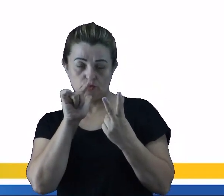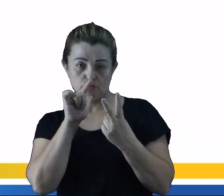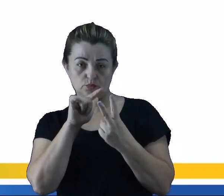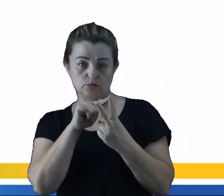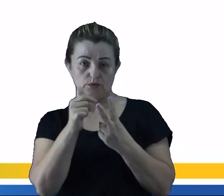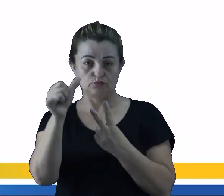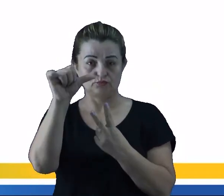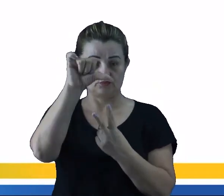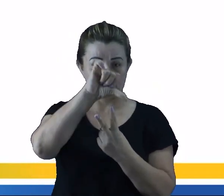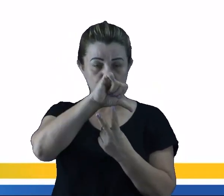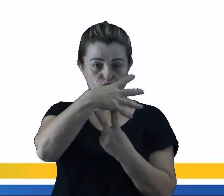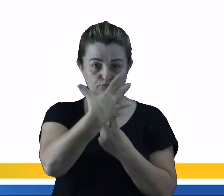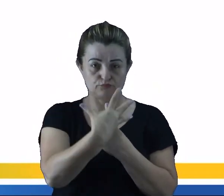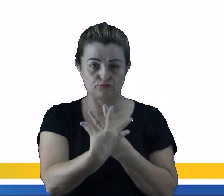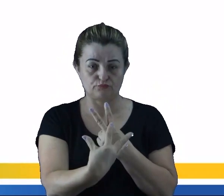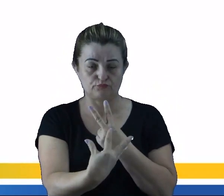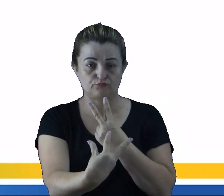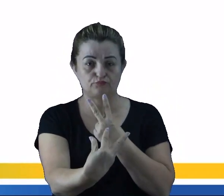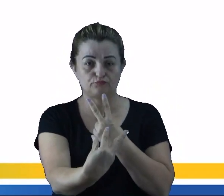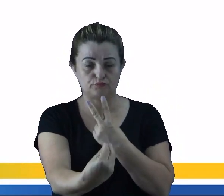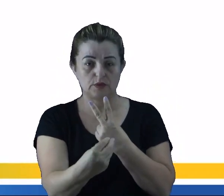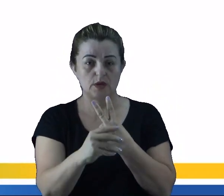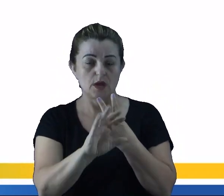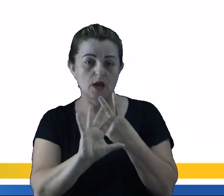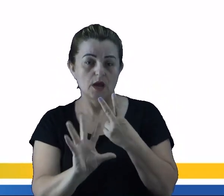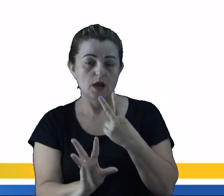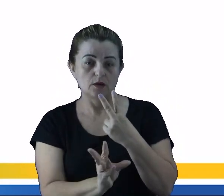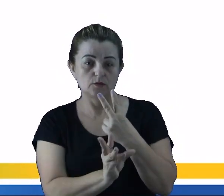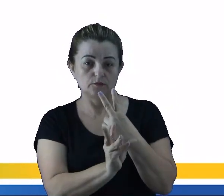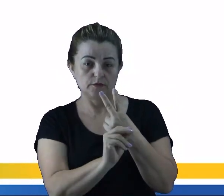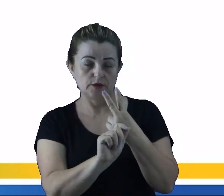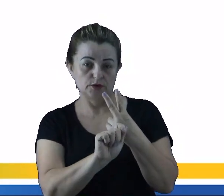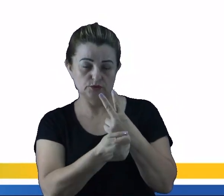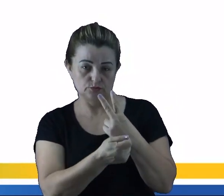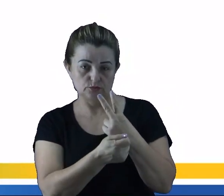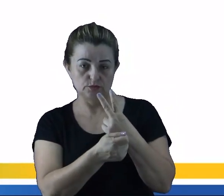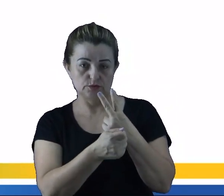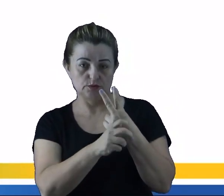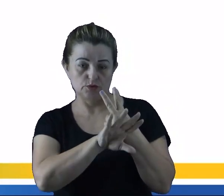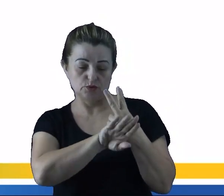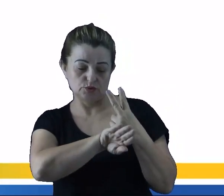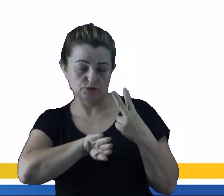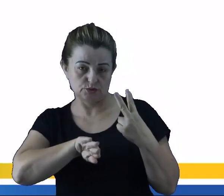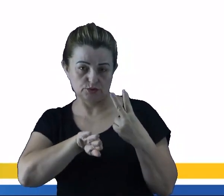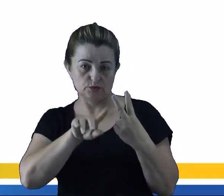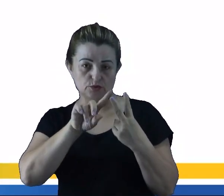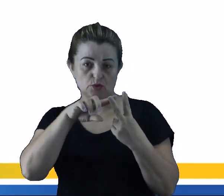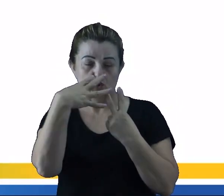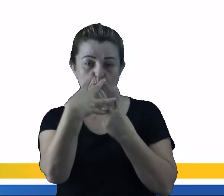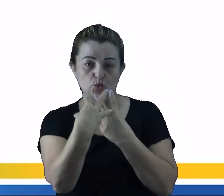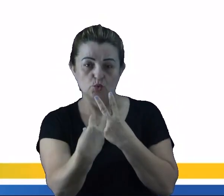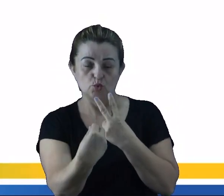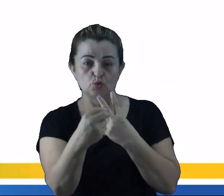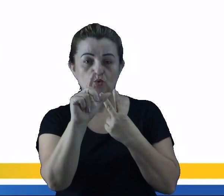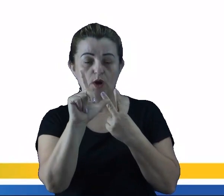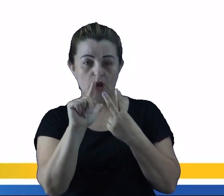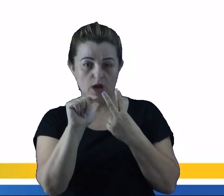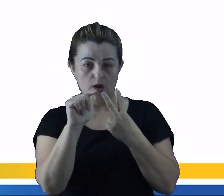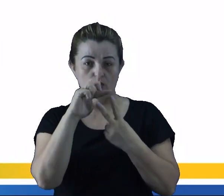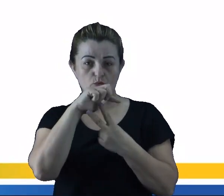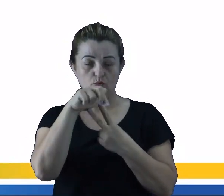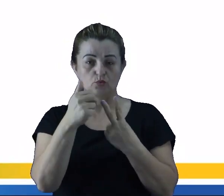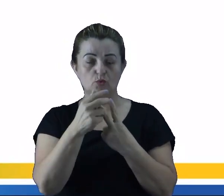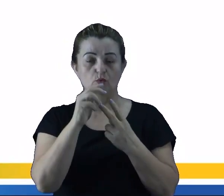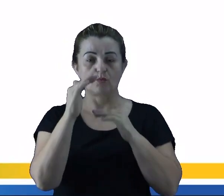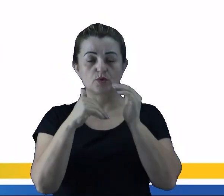escoar o primeiro líquido, né, e quando ele terminar a gente fecha ali, né, a torneirinha e retira o segundo líquido. Então, esse é o processo de